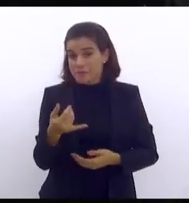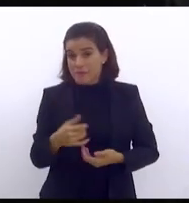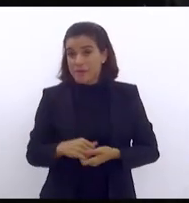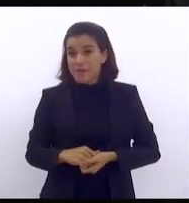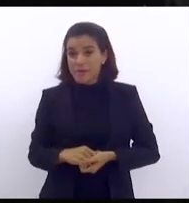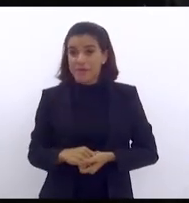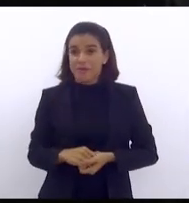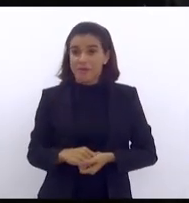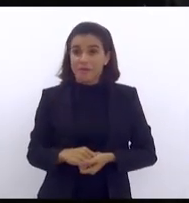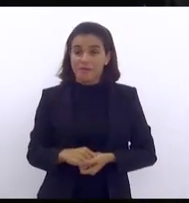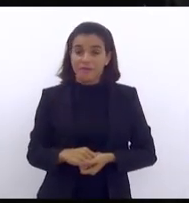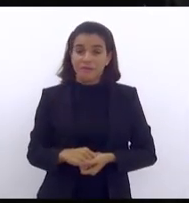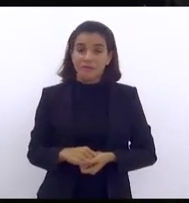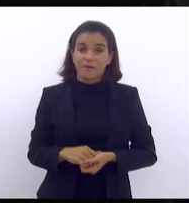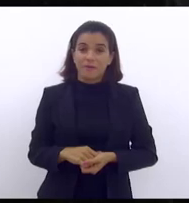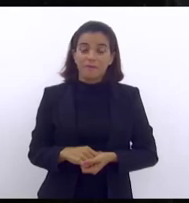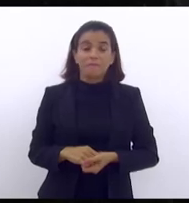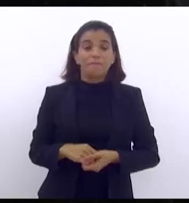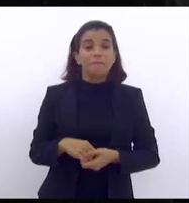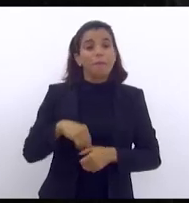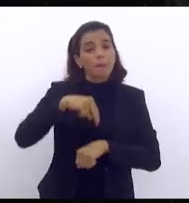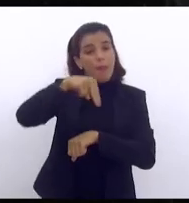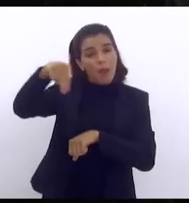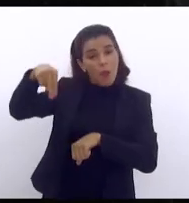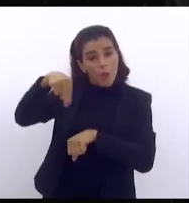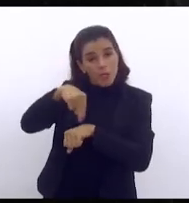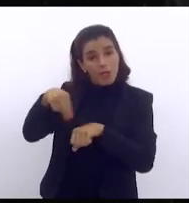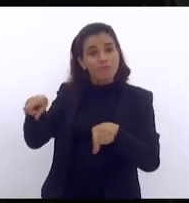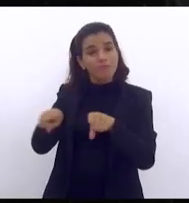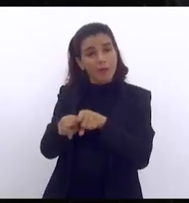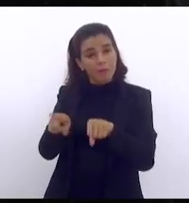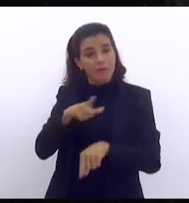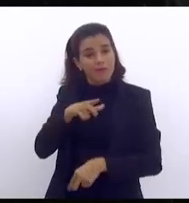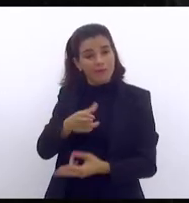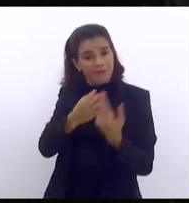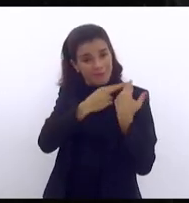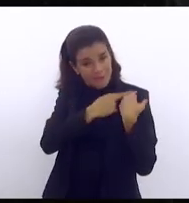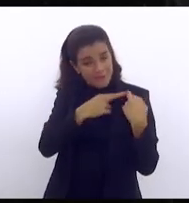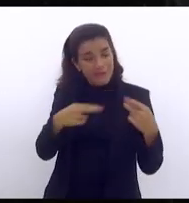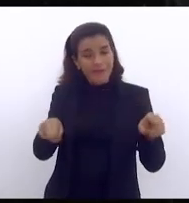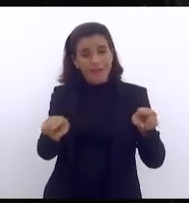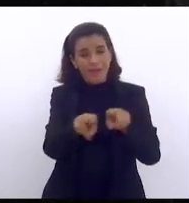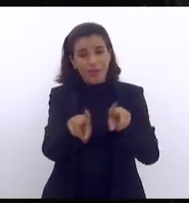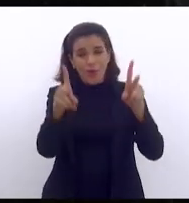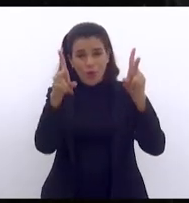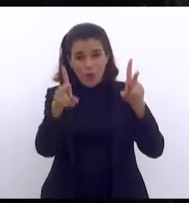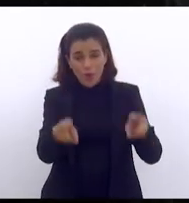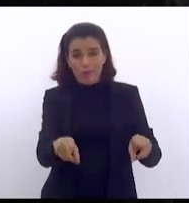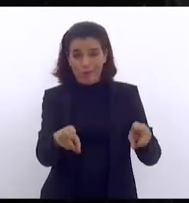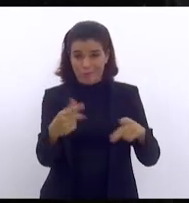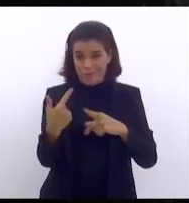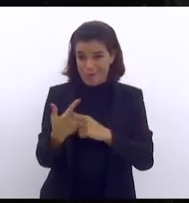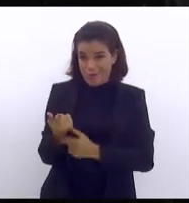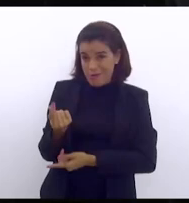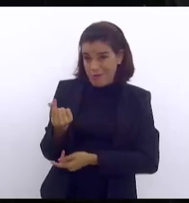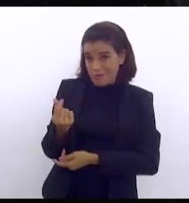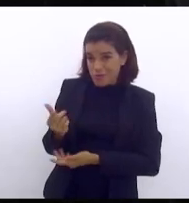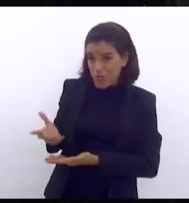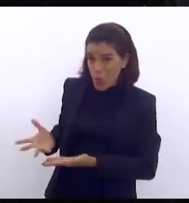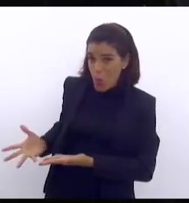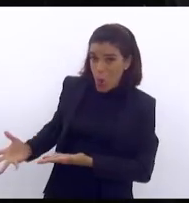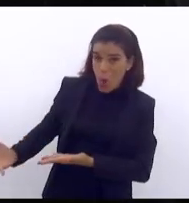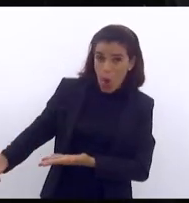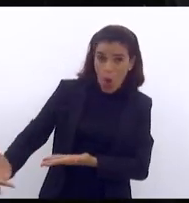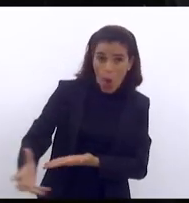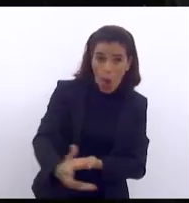presidente que a União também tem responsabilidade porque todo esse dinheiro que foi retirado do